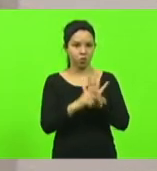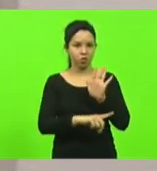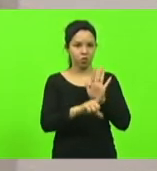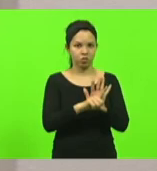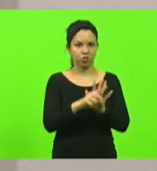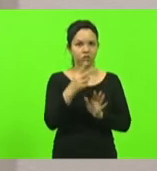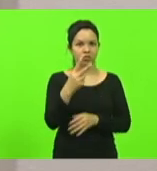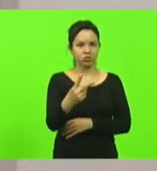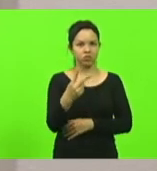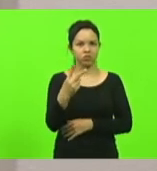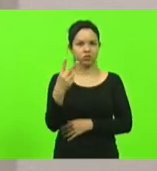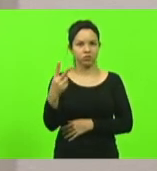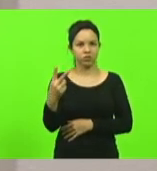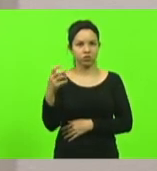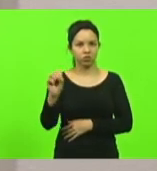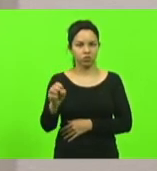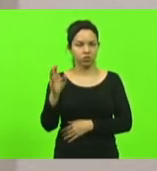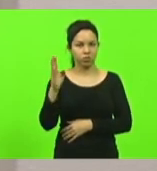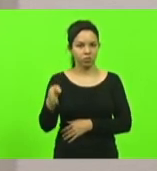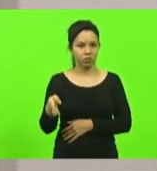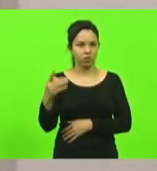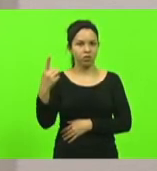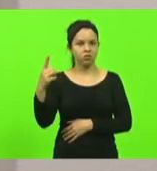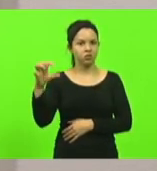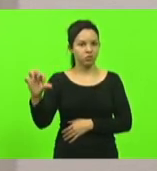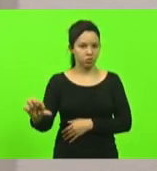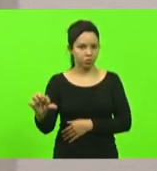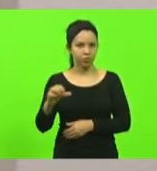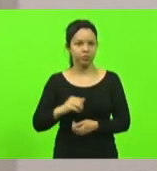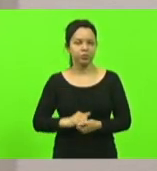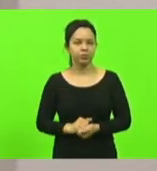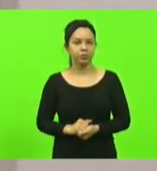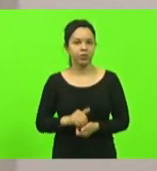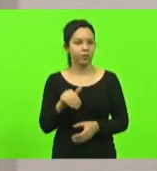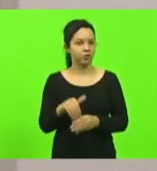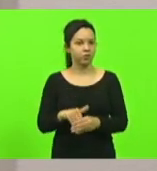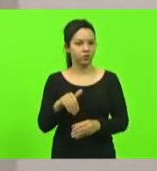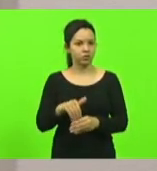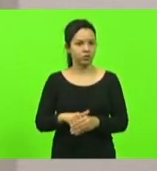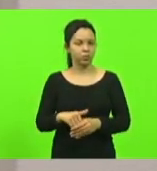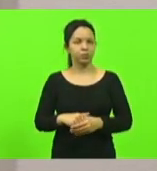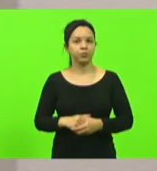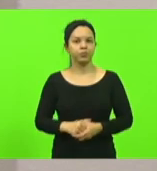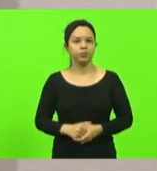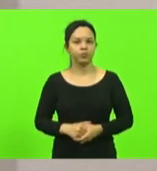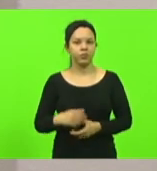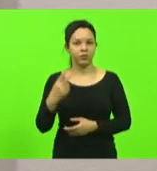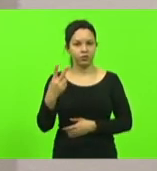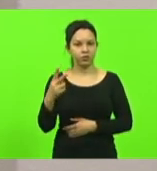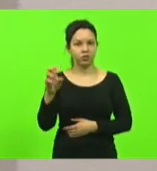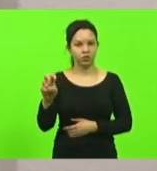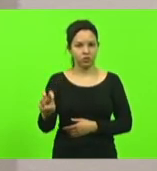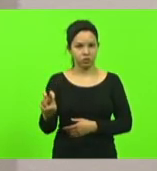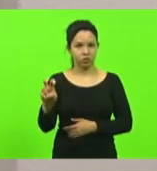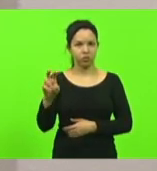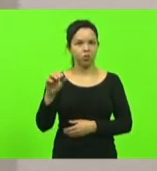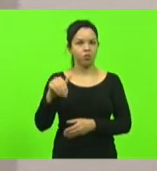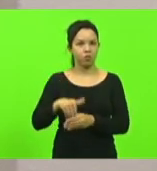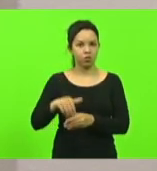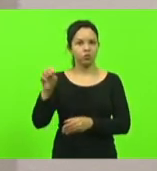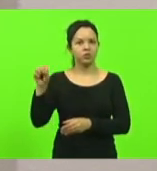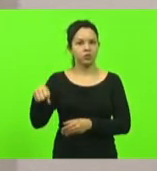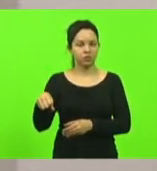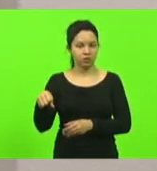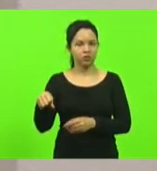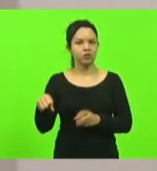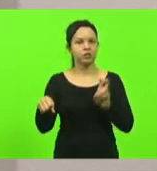228, barra 2019, obtendo a seguinte votação, 25 votos sim, 5 votos